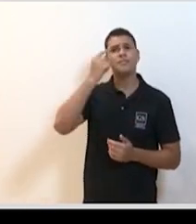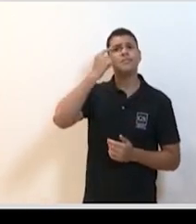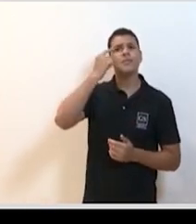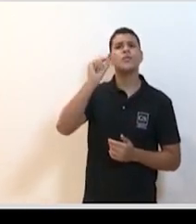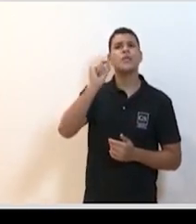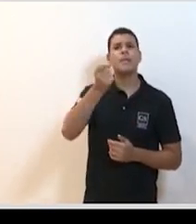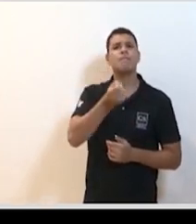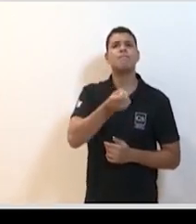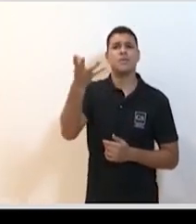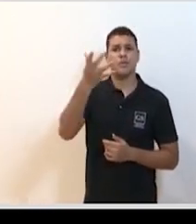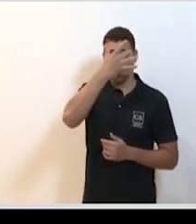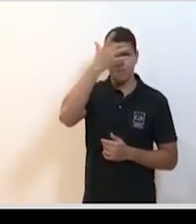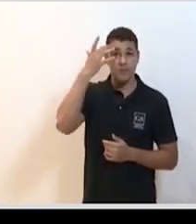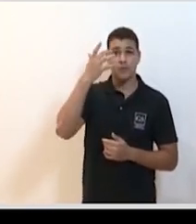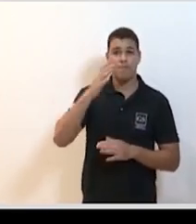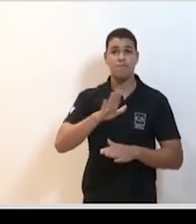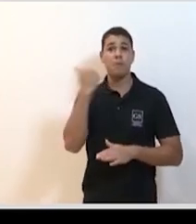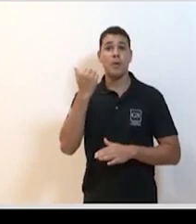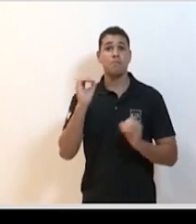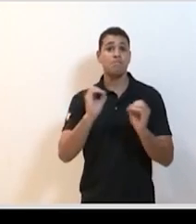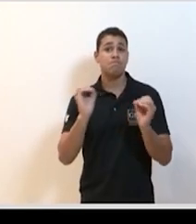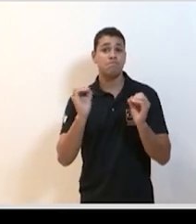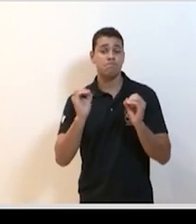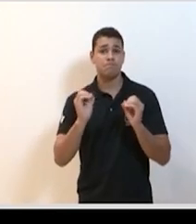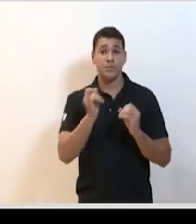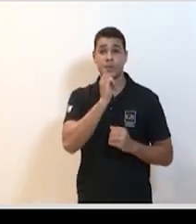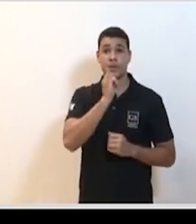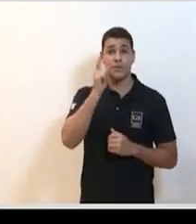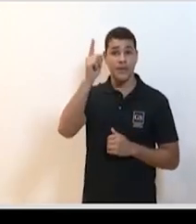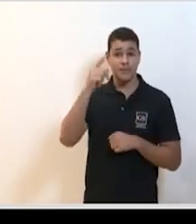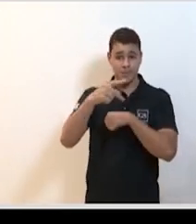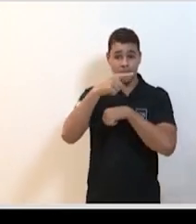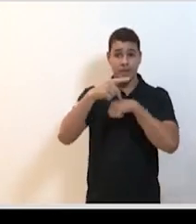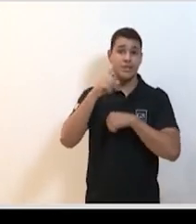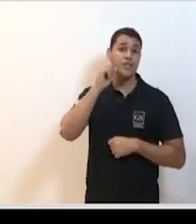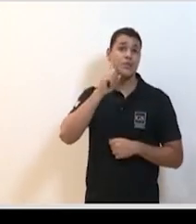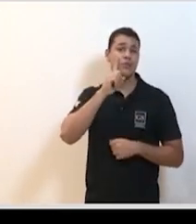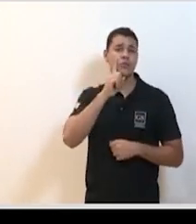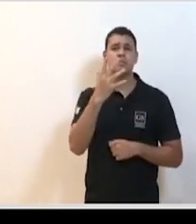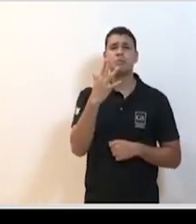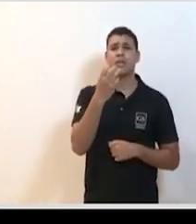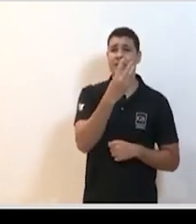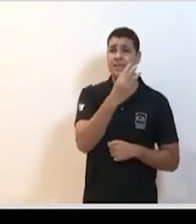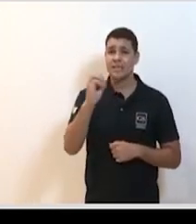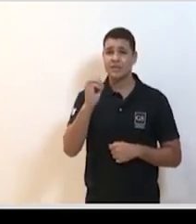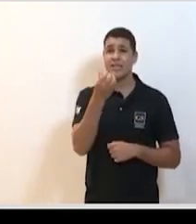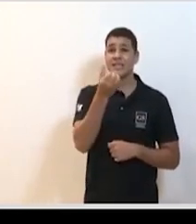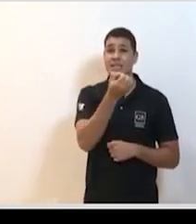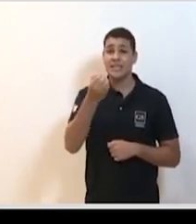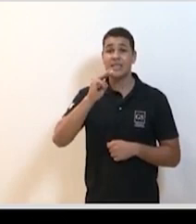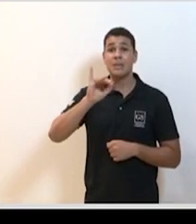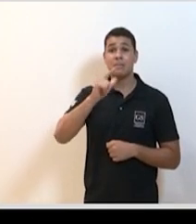mundo afora que não vão morrer estima-se nos Estados Unidos que em torno de 300 a 600 mil pessoas